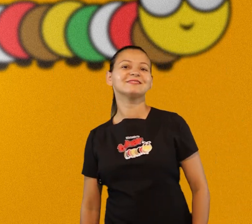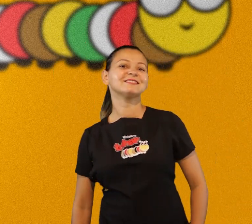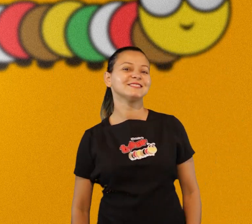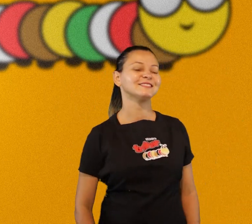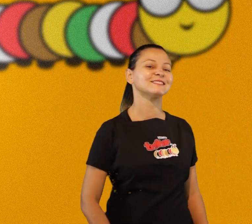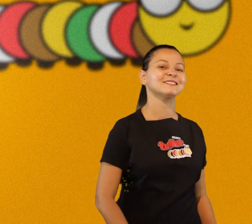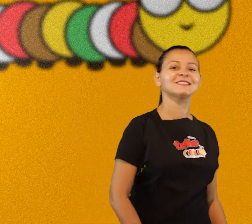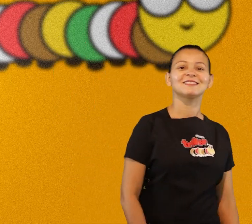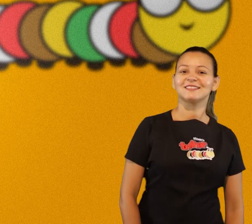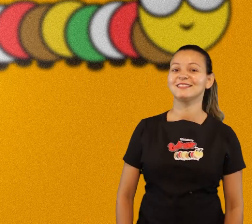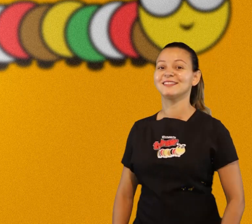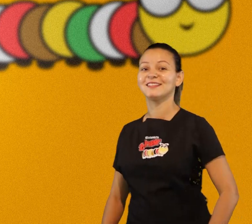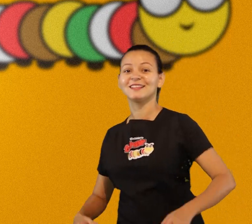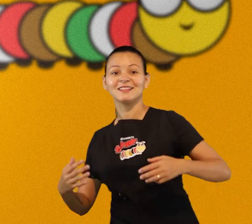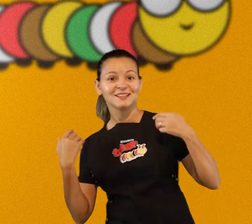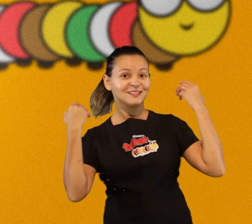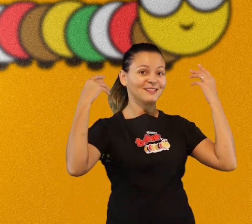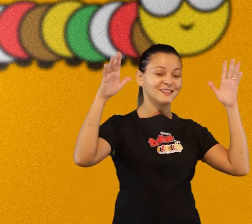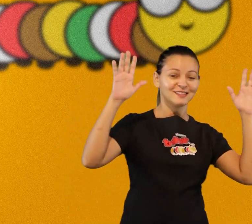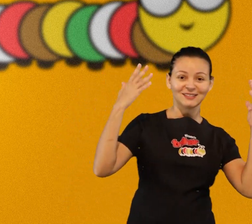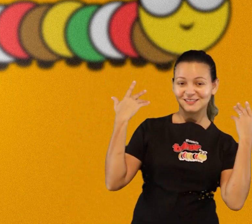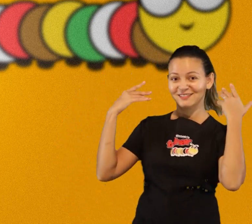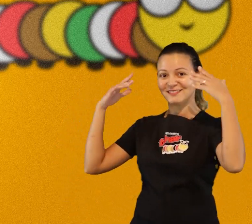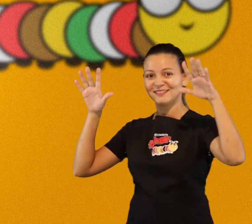celebrar ao Senhor nesse momento, vamos lá